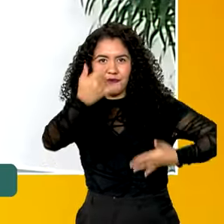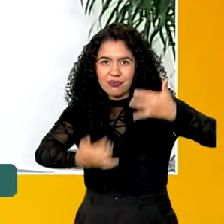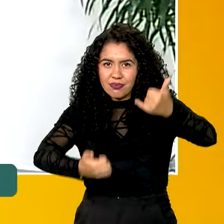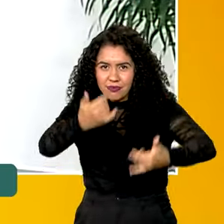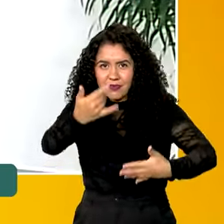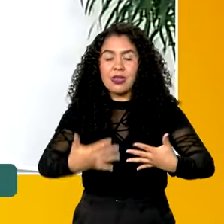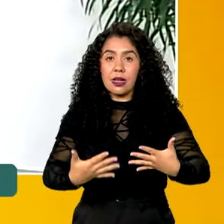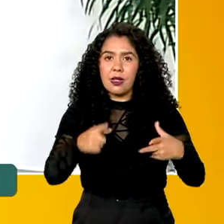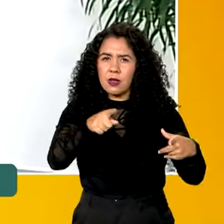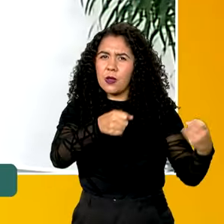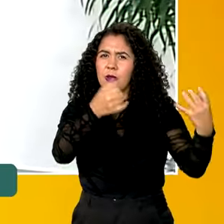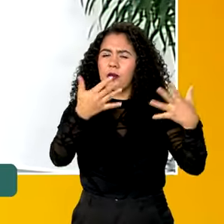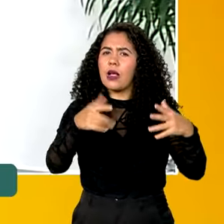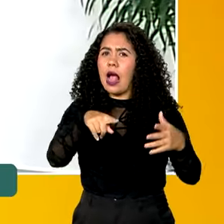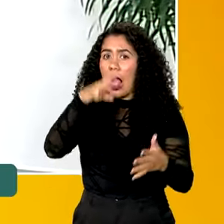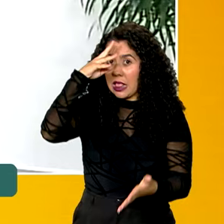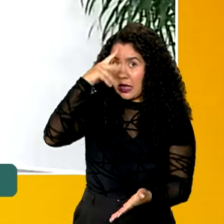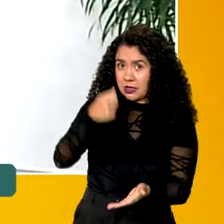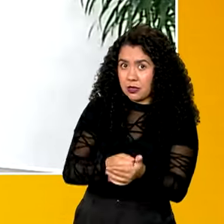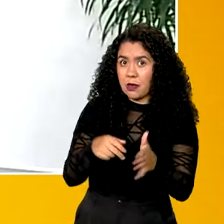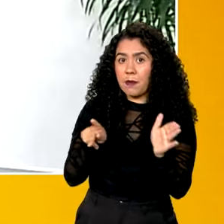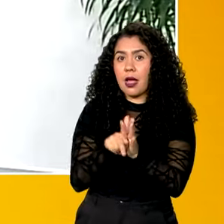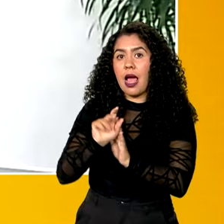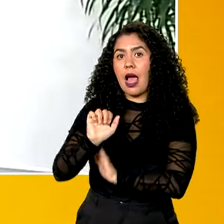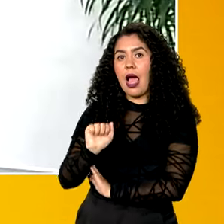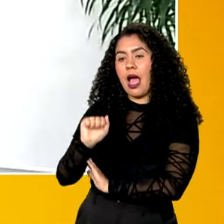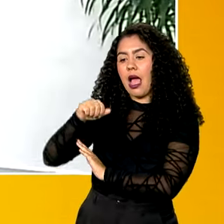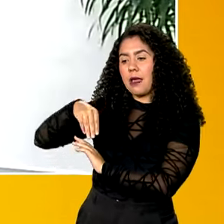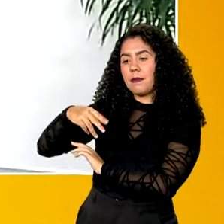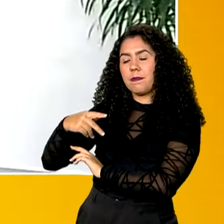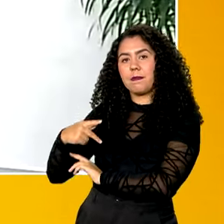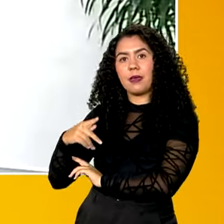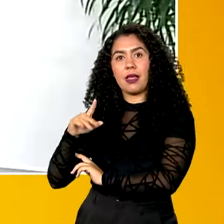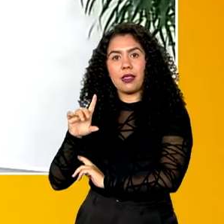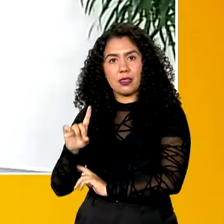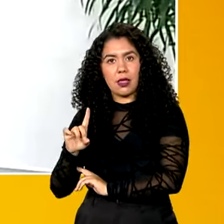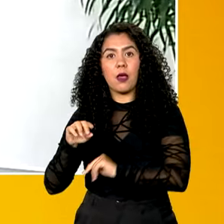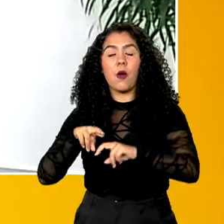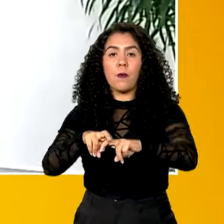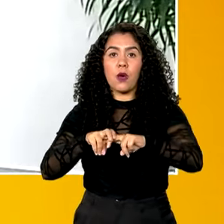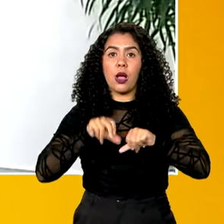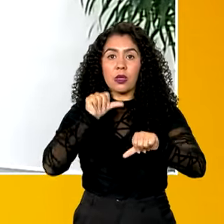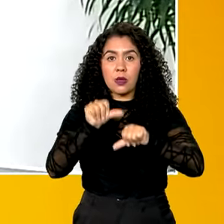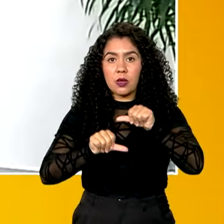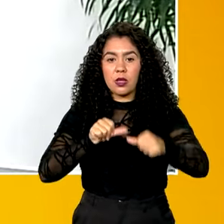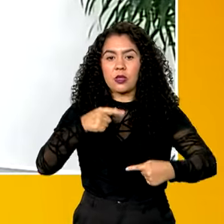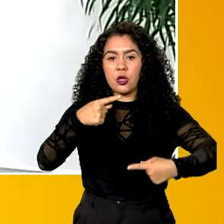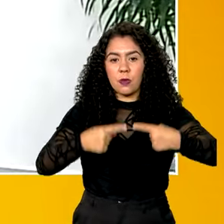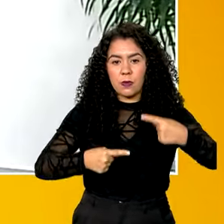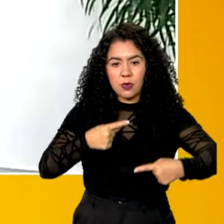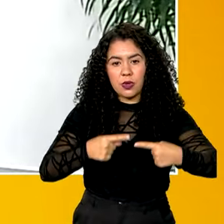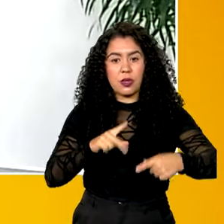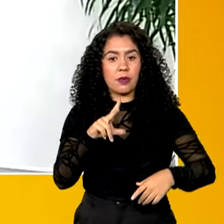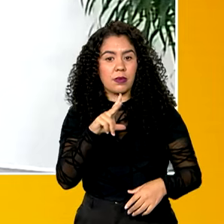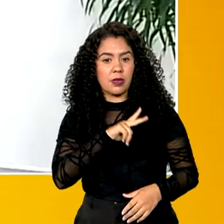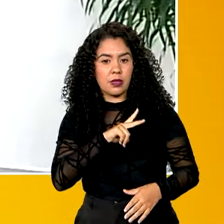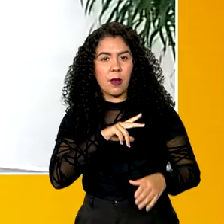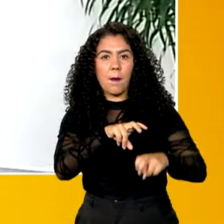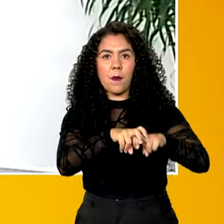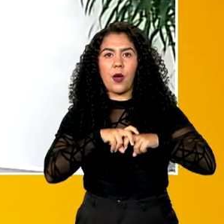Então, como você mencionou, essa decisão da ANPD foi deflagrada pela mudança na política de privacidade da empresa Meta.